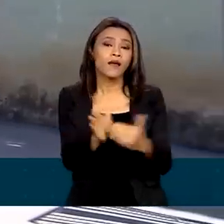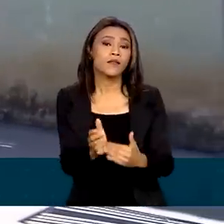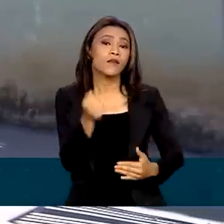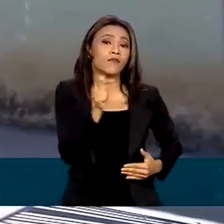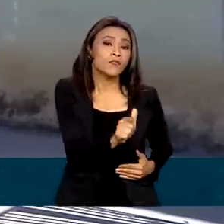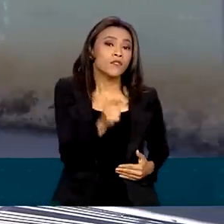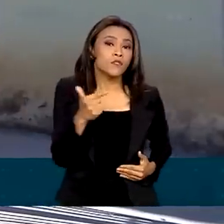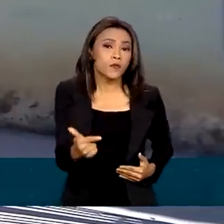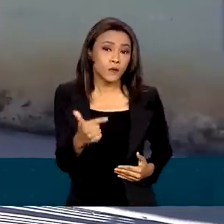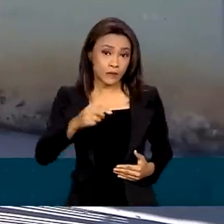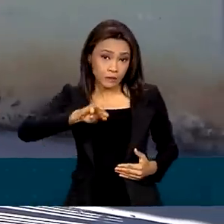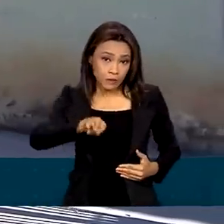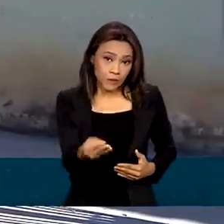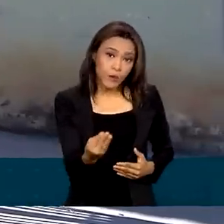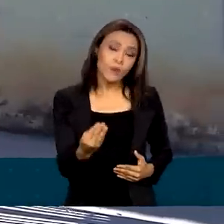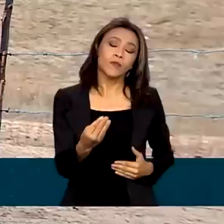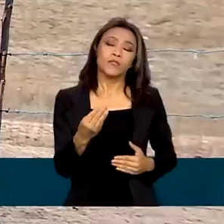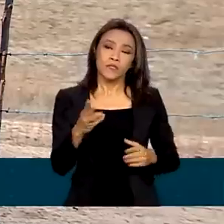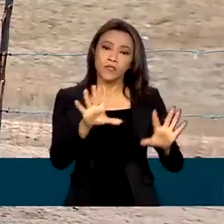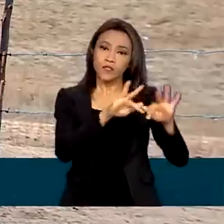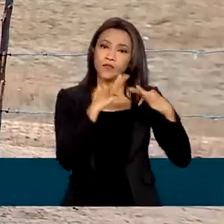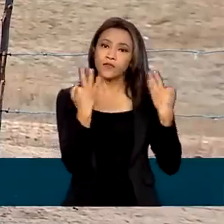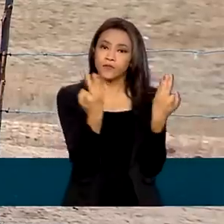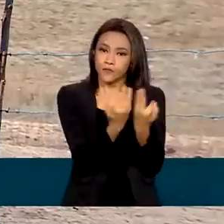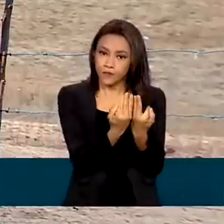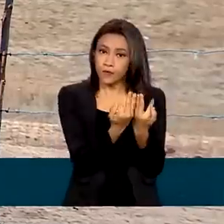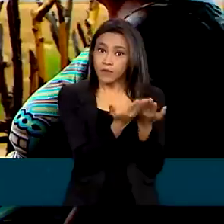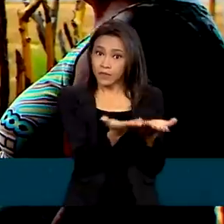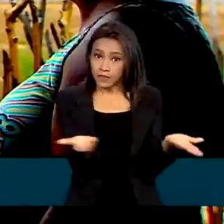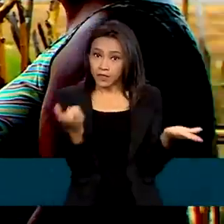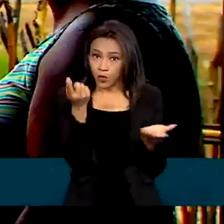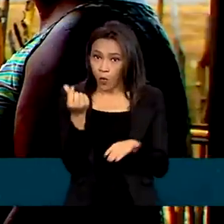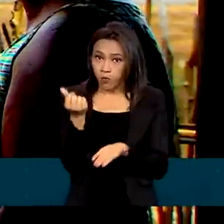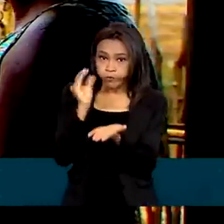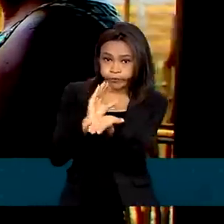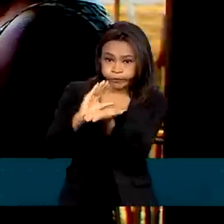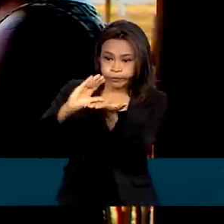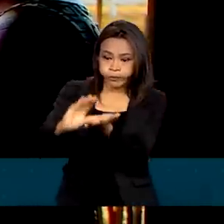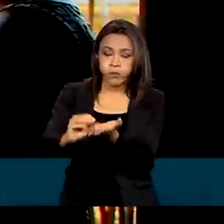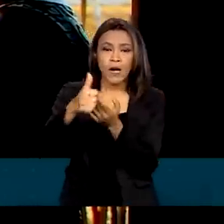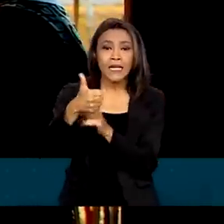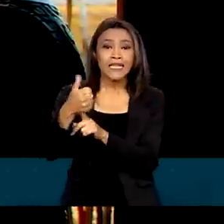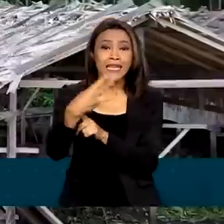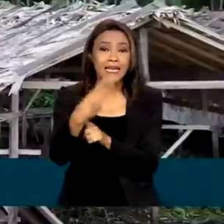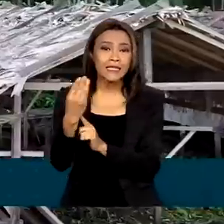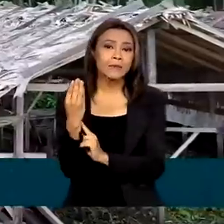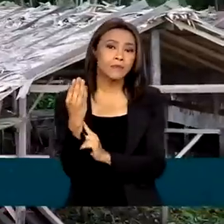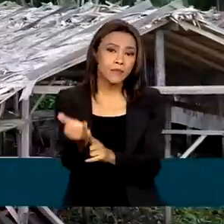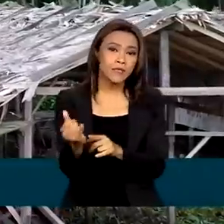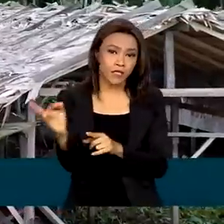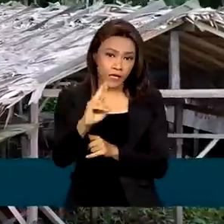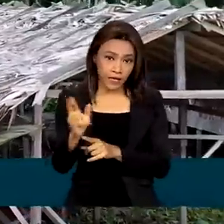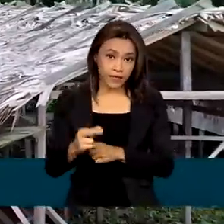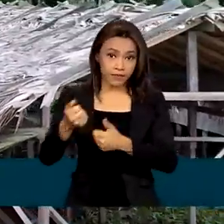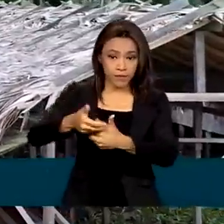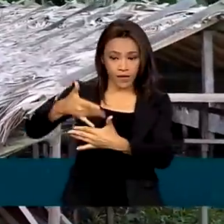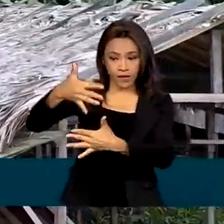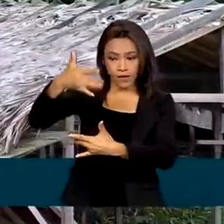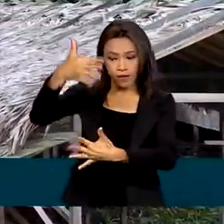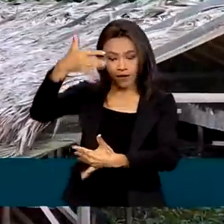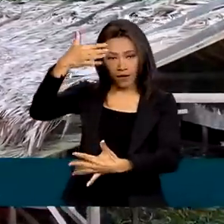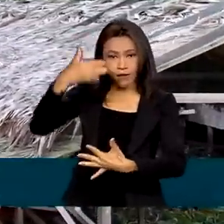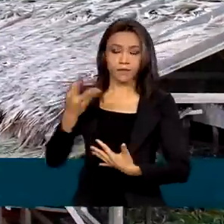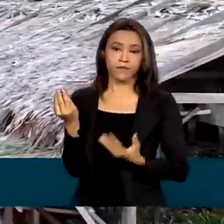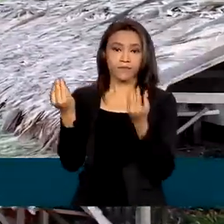milhões de famílias com um investimento de cerca de 13 bilhões de reais. Nas redes sociais, o presidente Lula